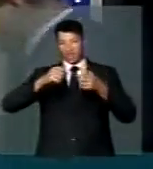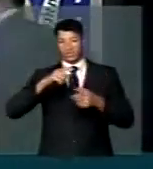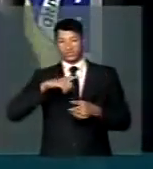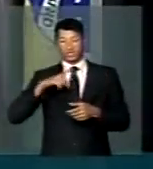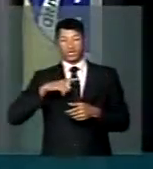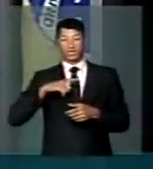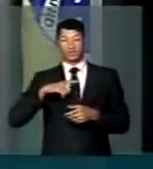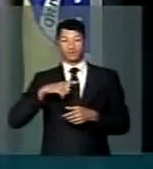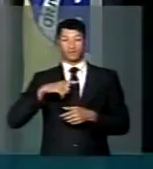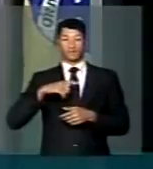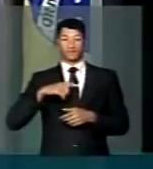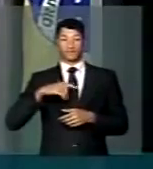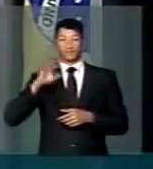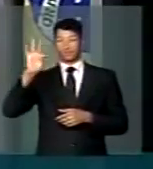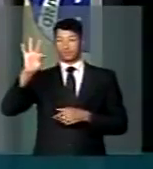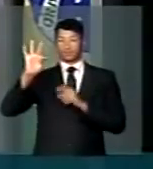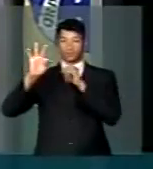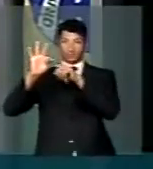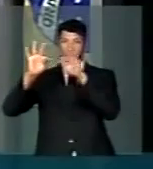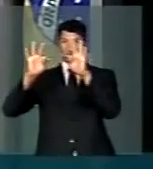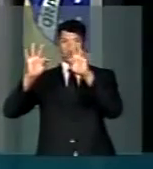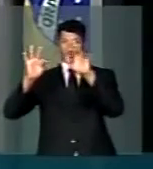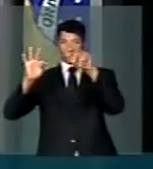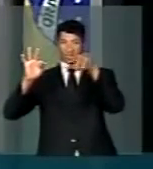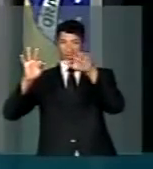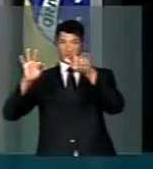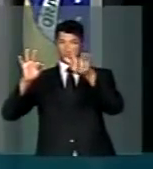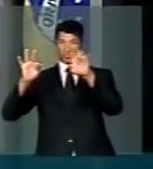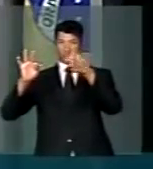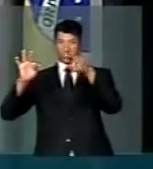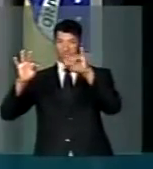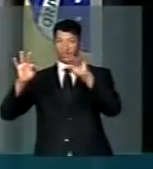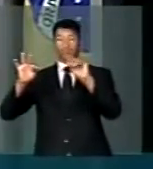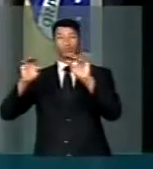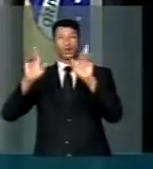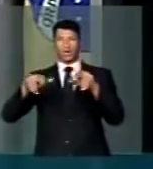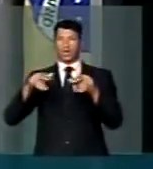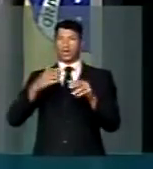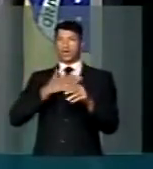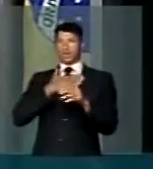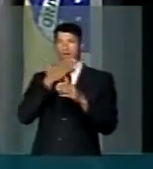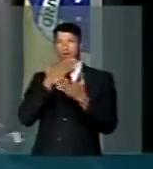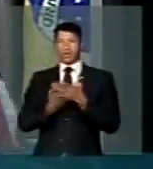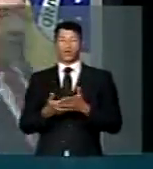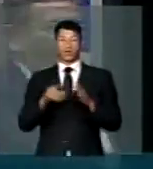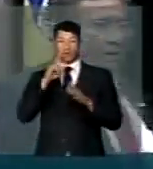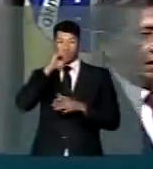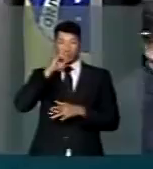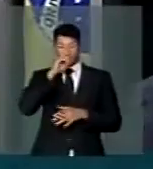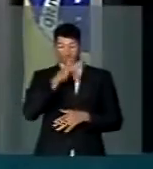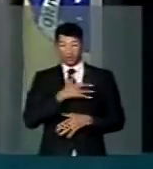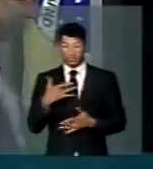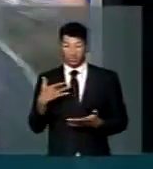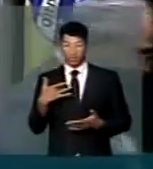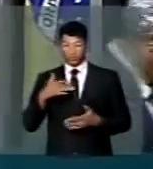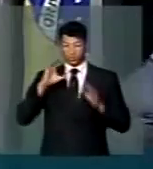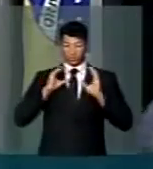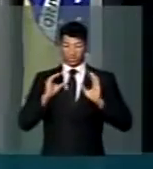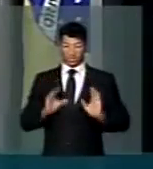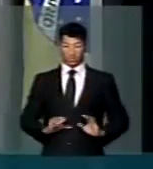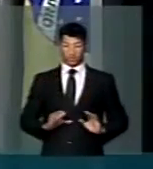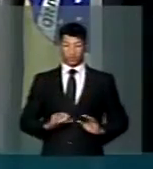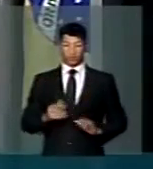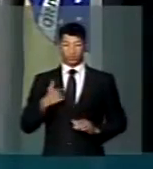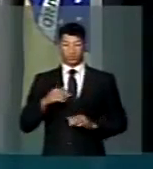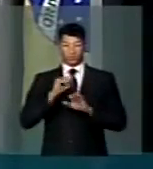tem a presença de transgênico. Isso pode ser algum assombro, algum risco para a saúde do cidadão?